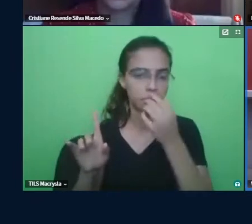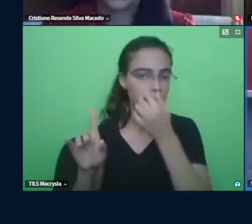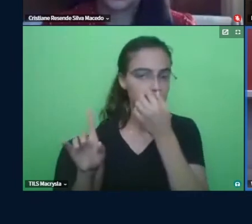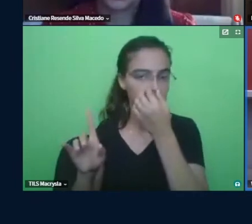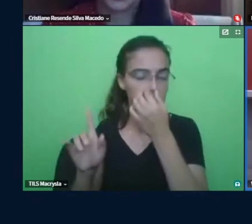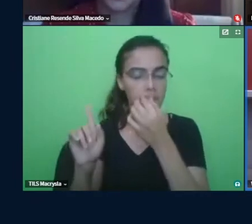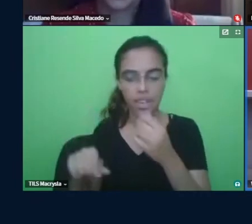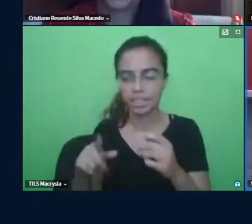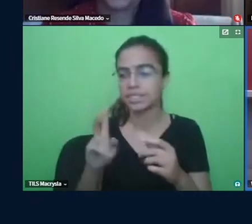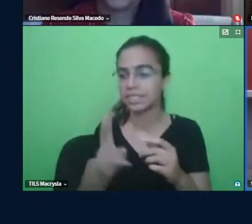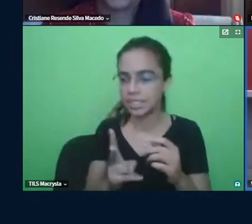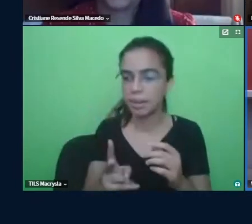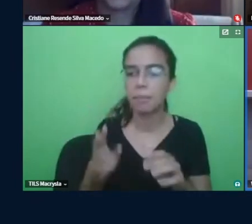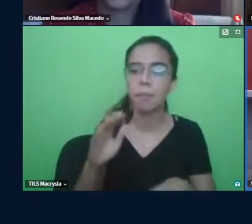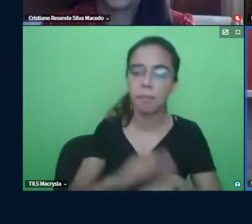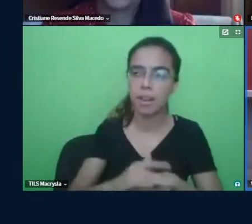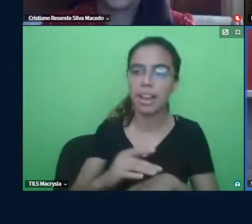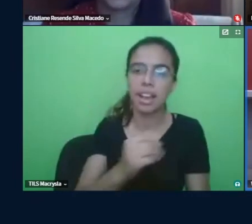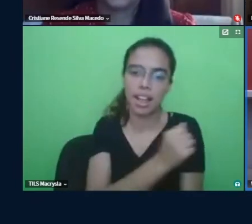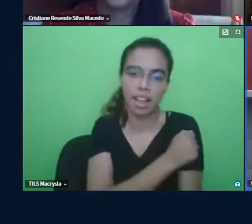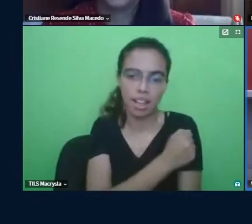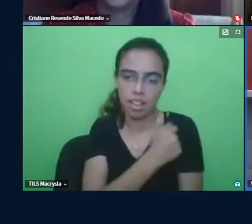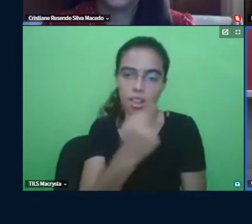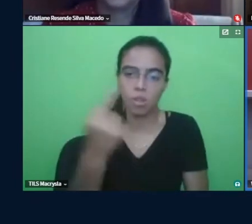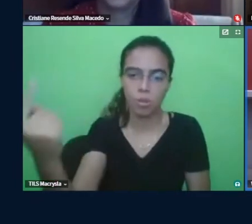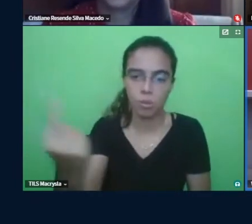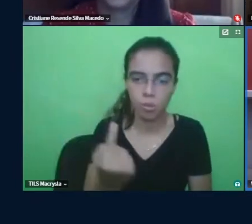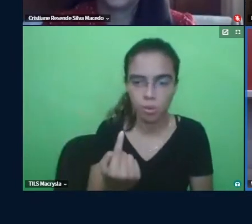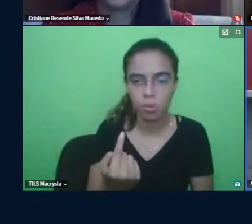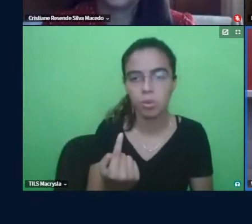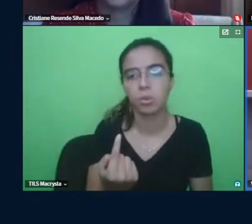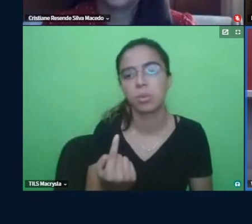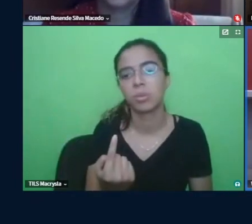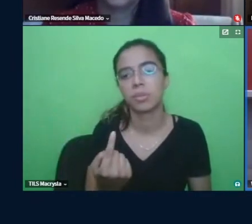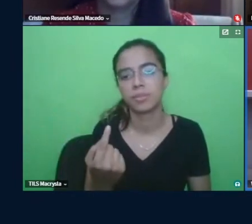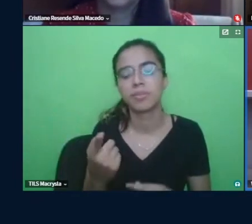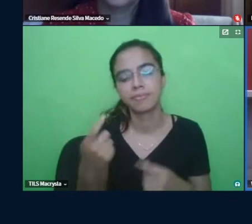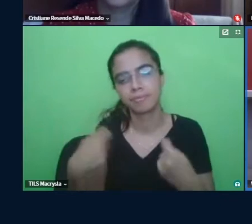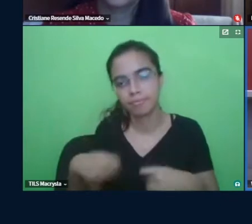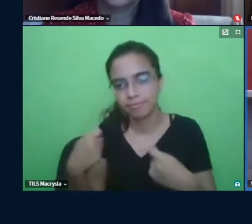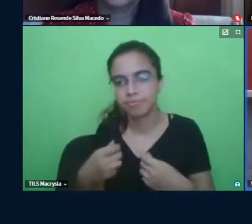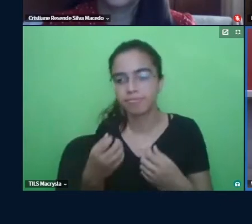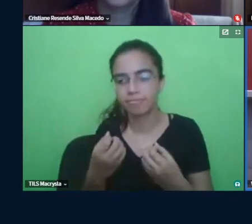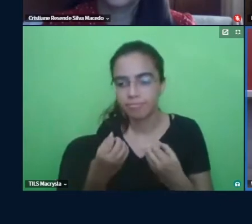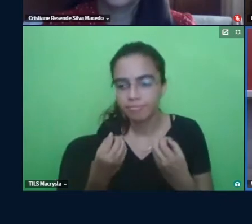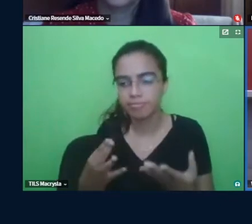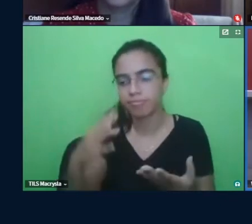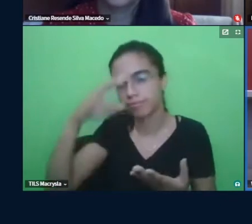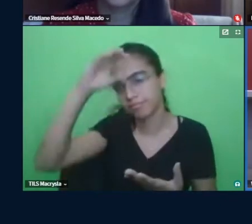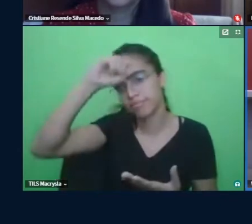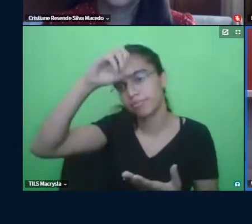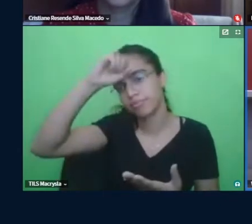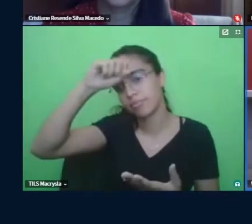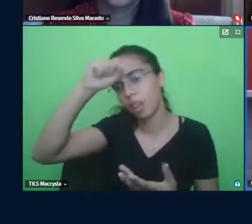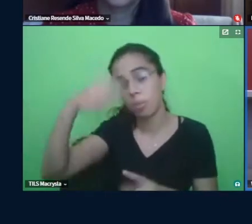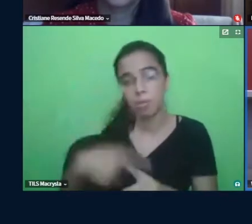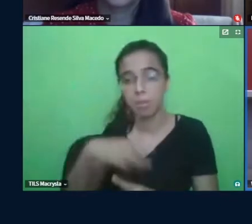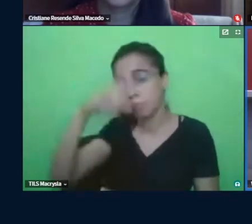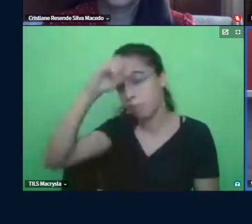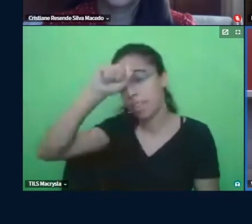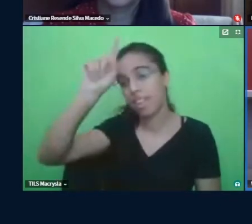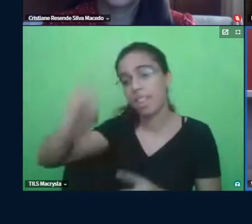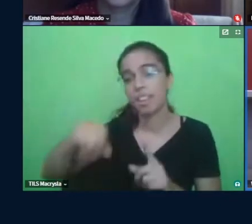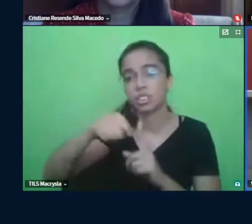alunos e a gente entende que eles têm que estar incluídos né que aprendizagem se dá de forma social e que a gente